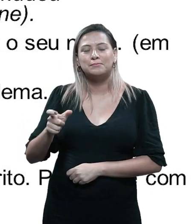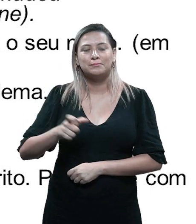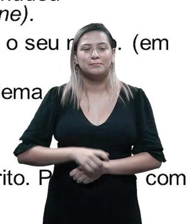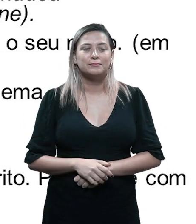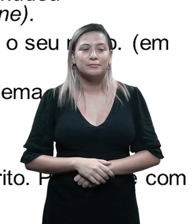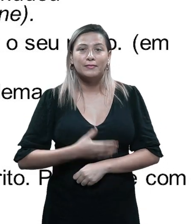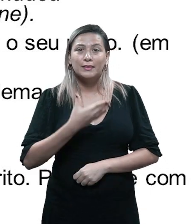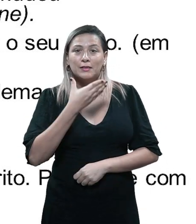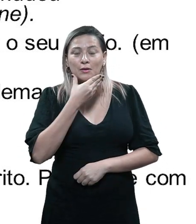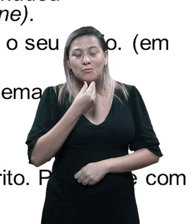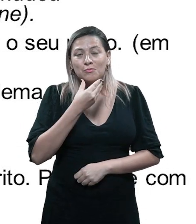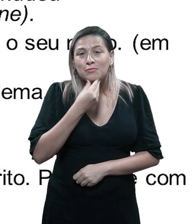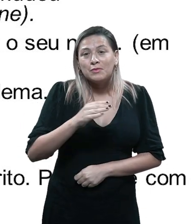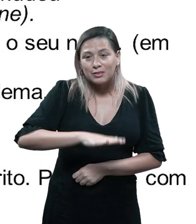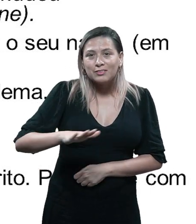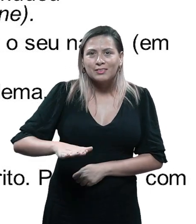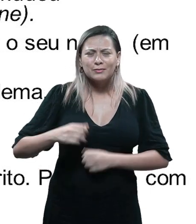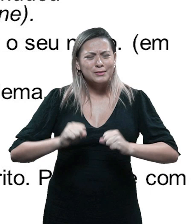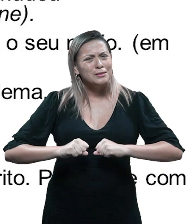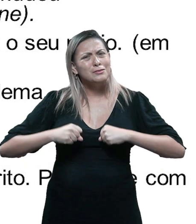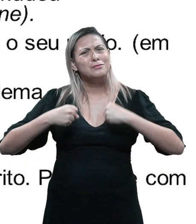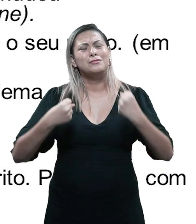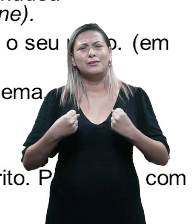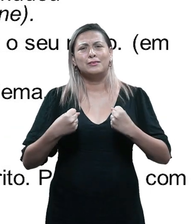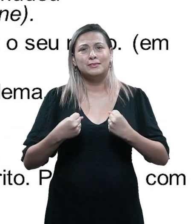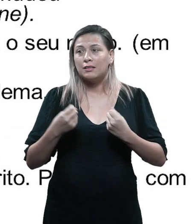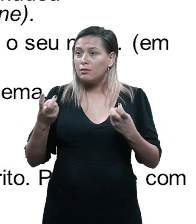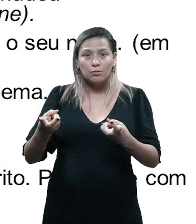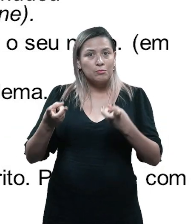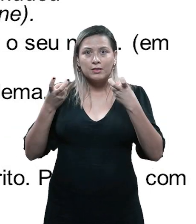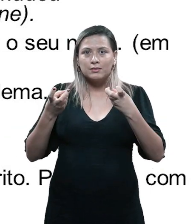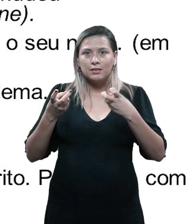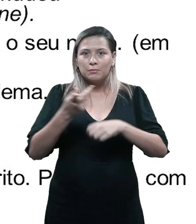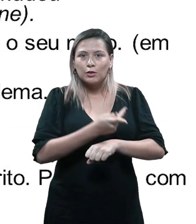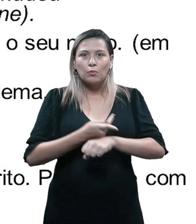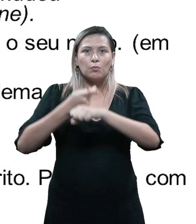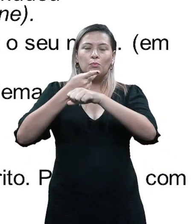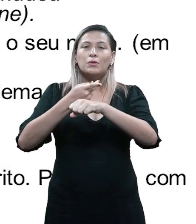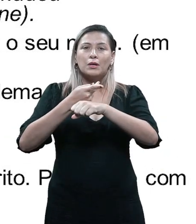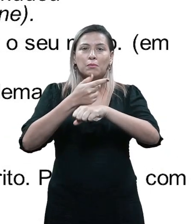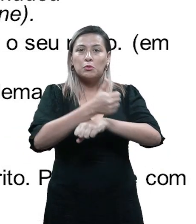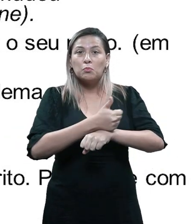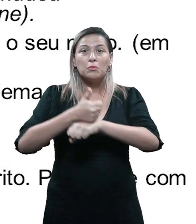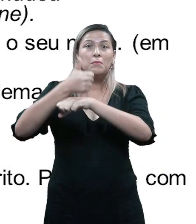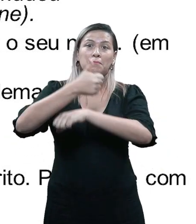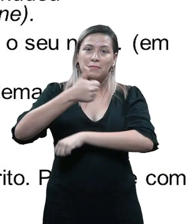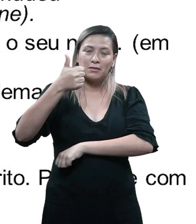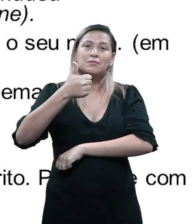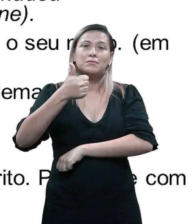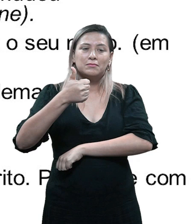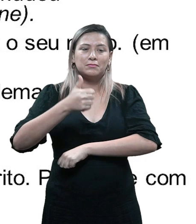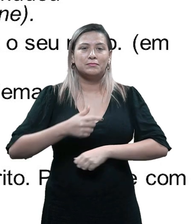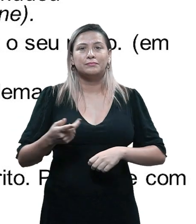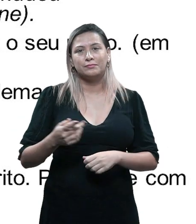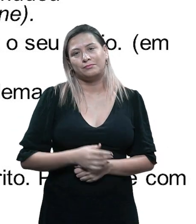porque o menino ele acaba se esforçando tanto que ele nem percebe que ele tem o primeiro lugar que é um prêmio maior. O